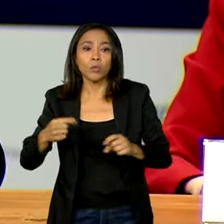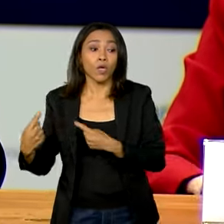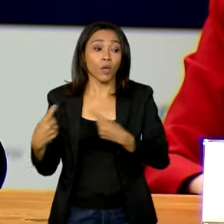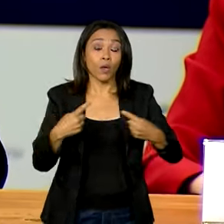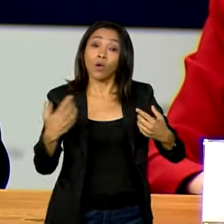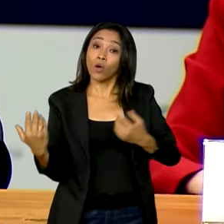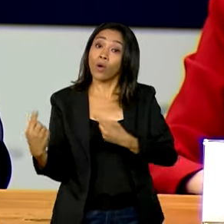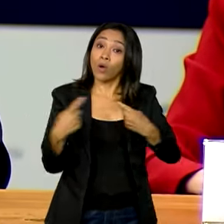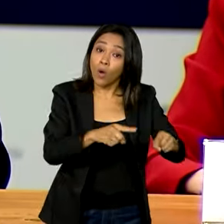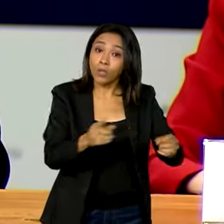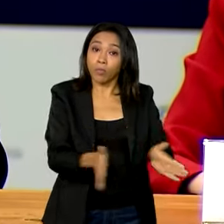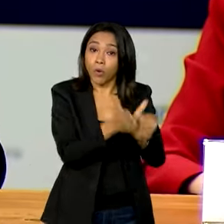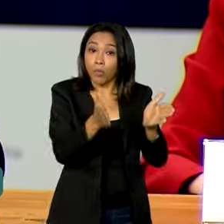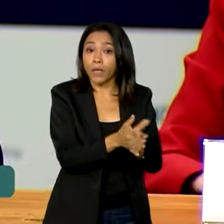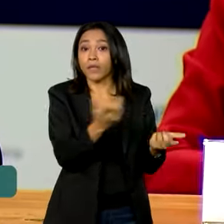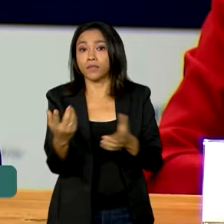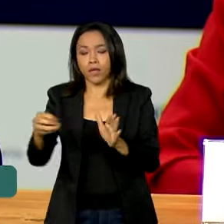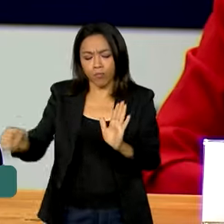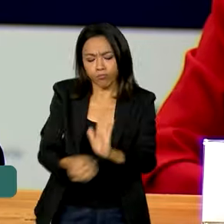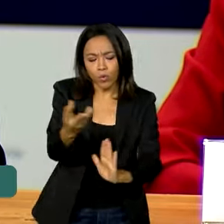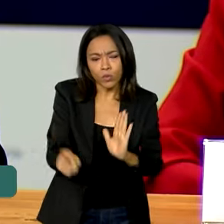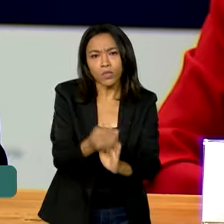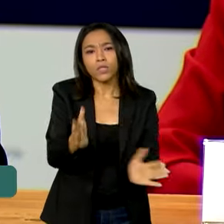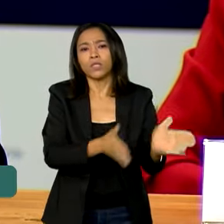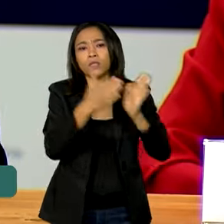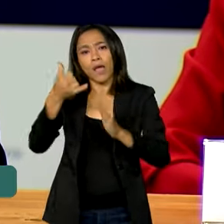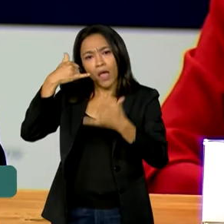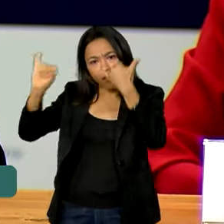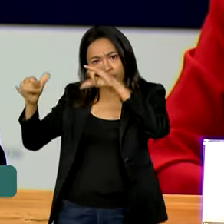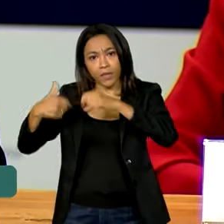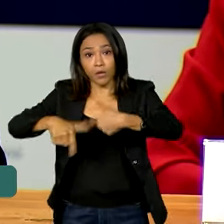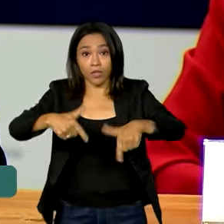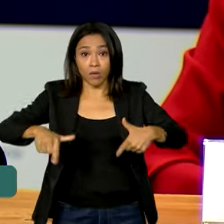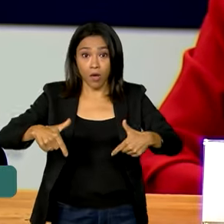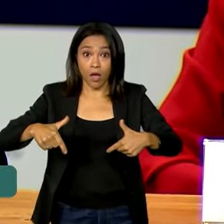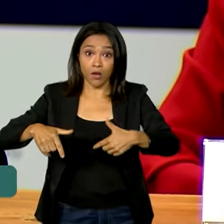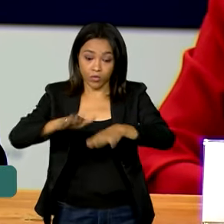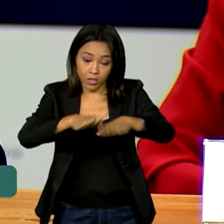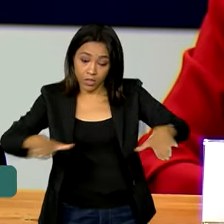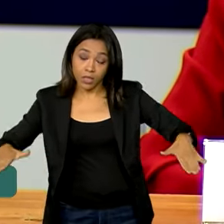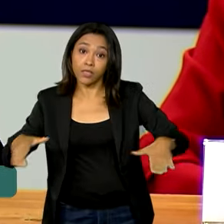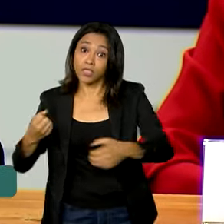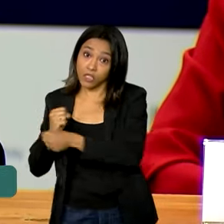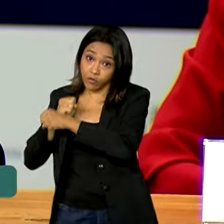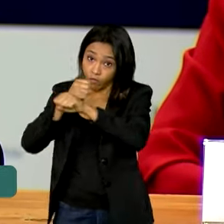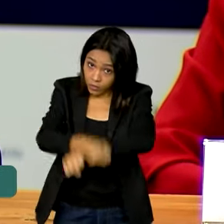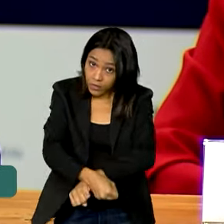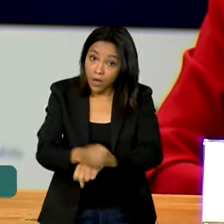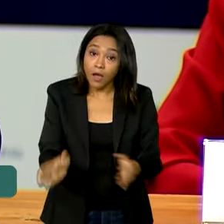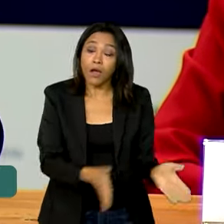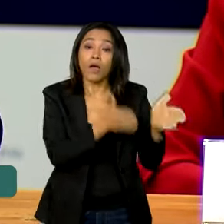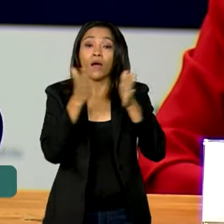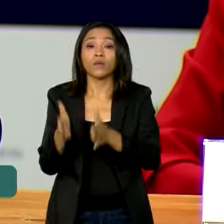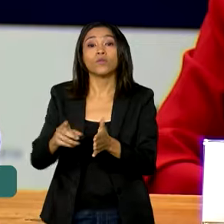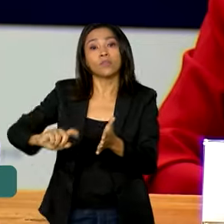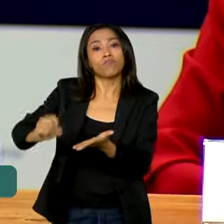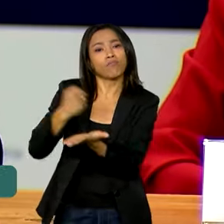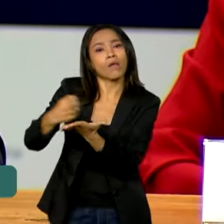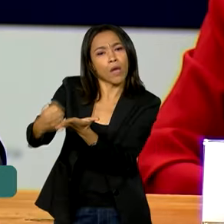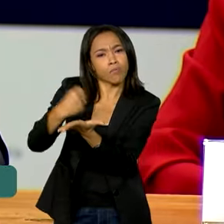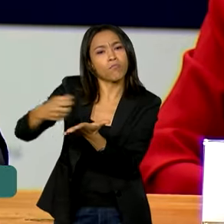inclusão produtiva, prevenção e erradicação do trabalho infantil e forçado, formalização do trabalho,